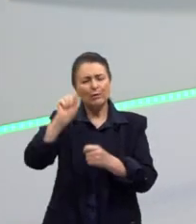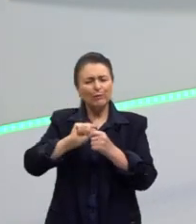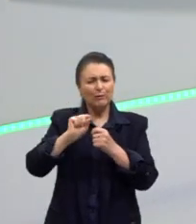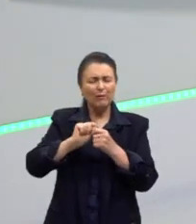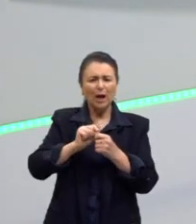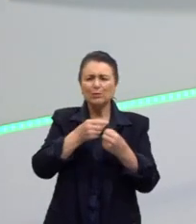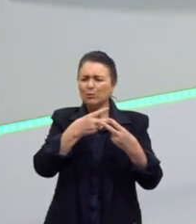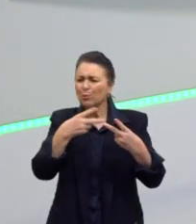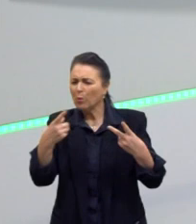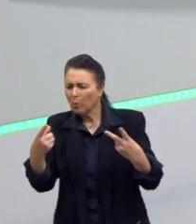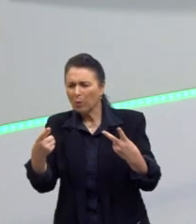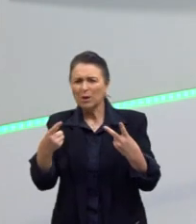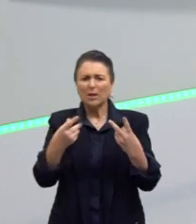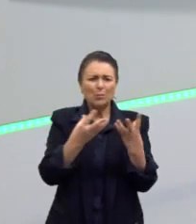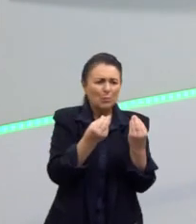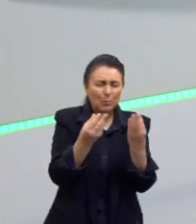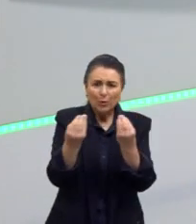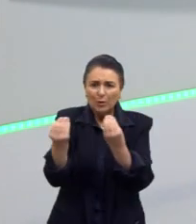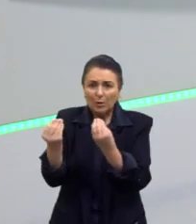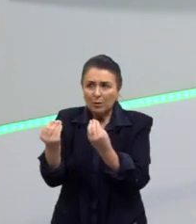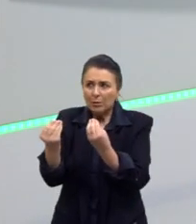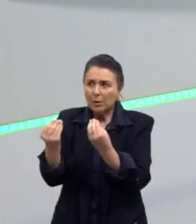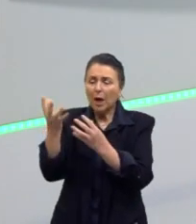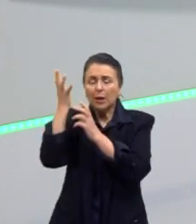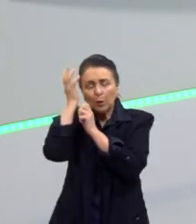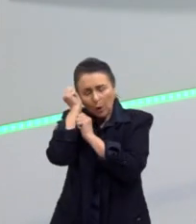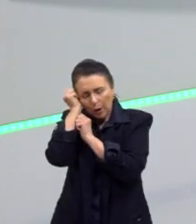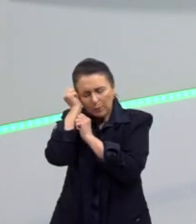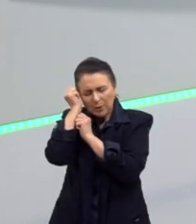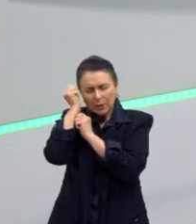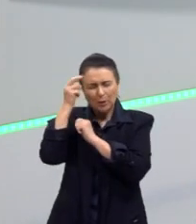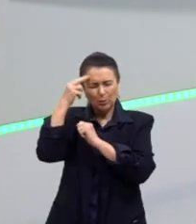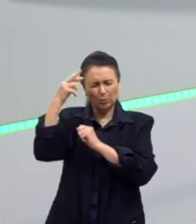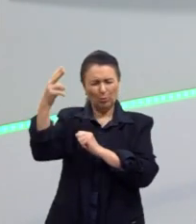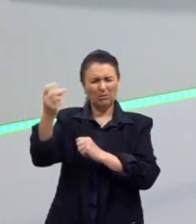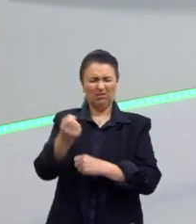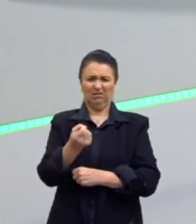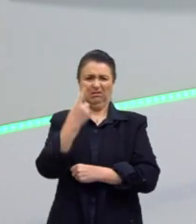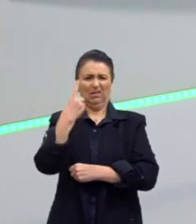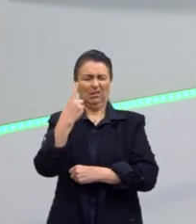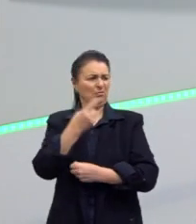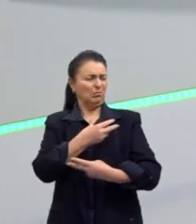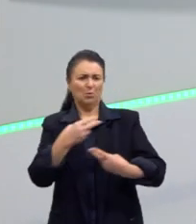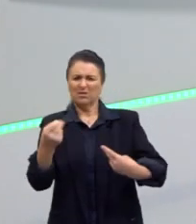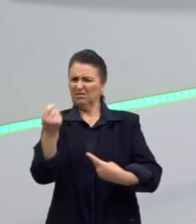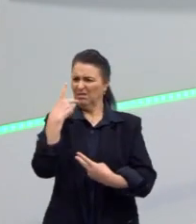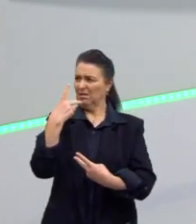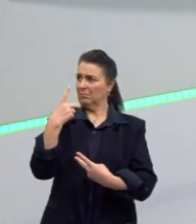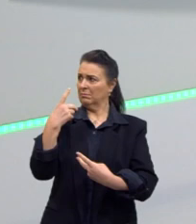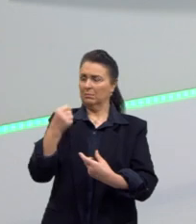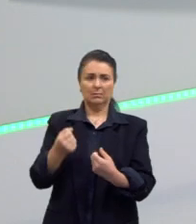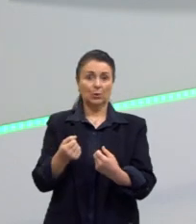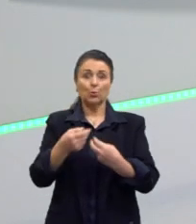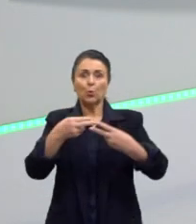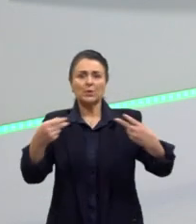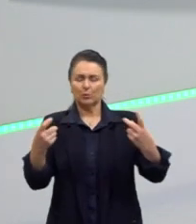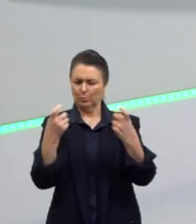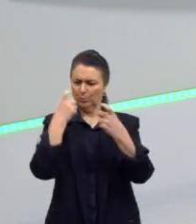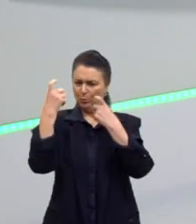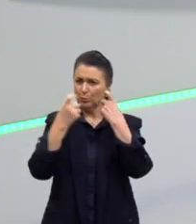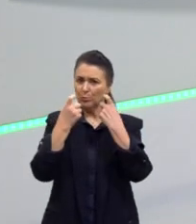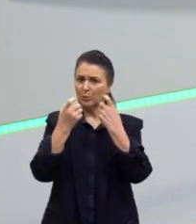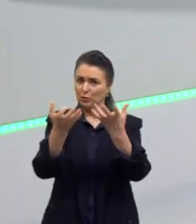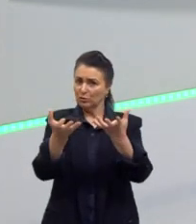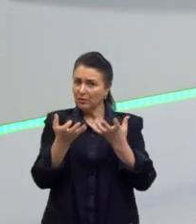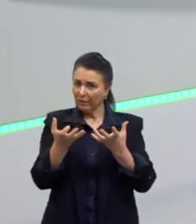fazendo uma coisa aqui, outra ali, e quando a gente vai dormir, vai descansar, a gente começa a sonhar com as coisas, né? Que a gente se preocupa com coisas que a gente quer